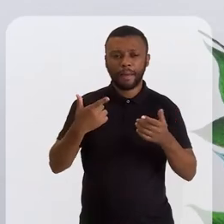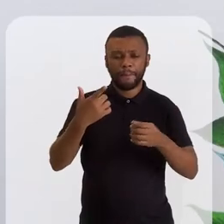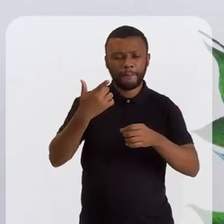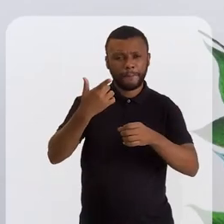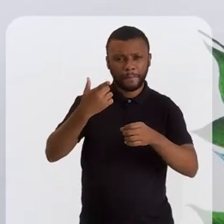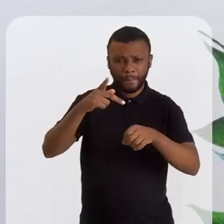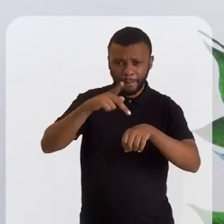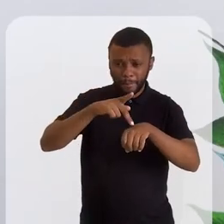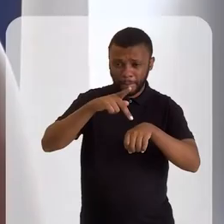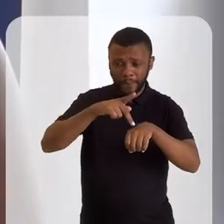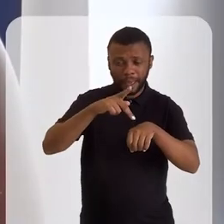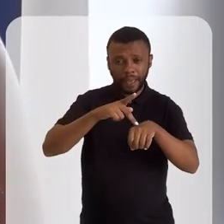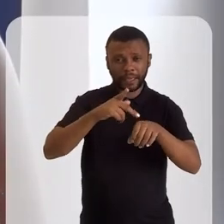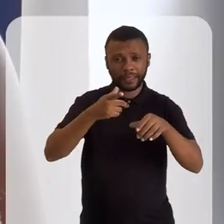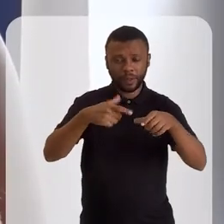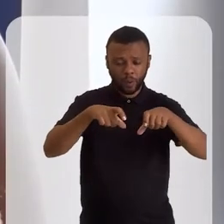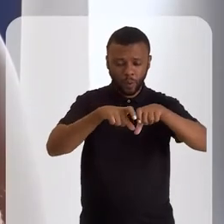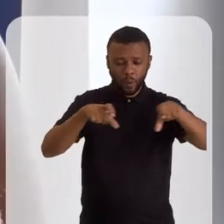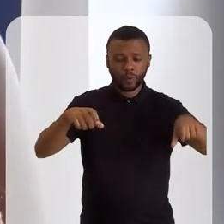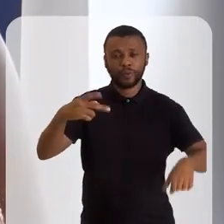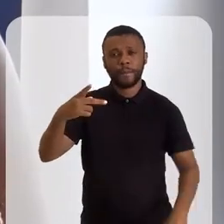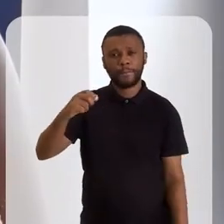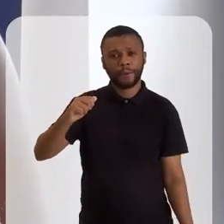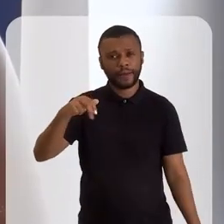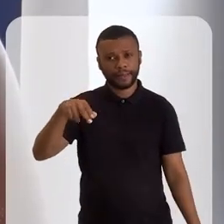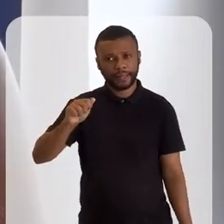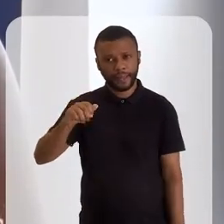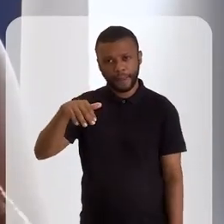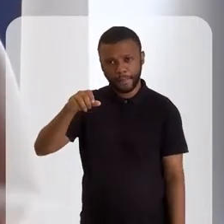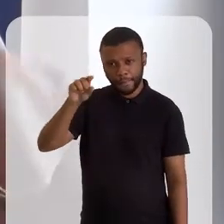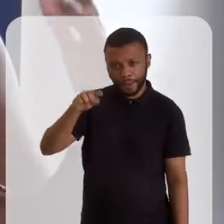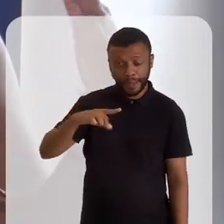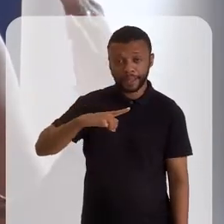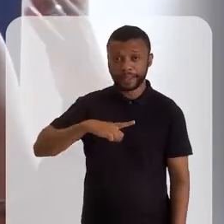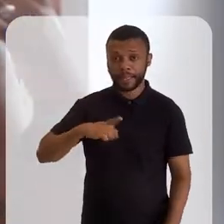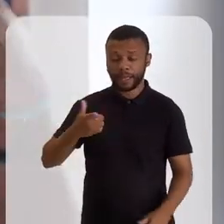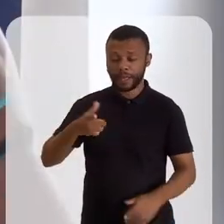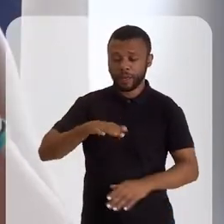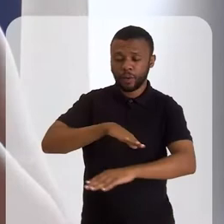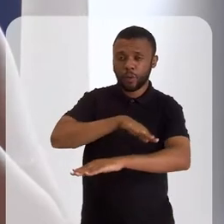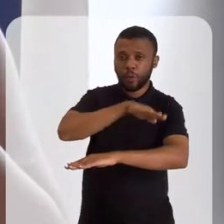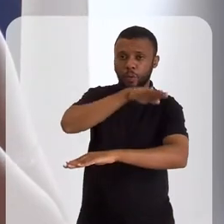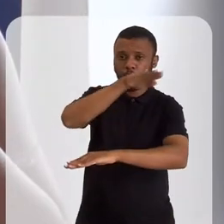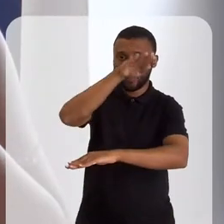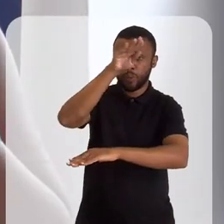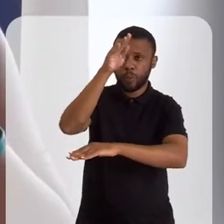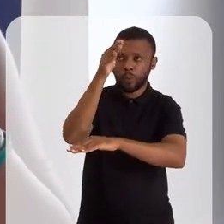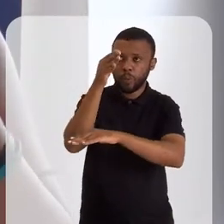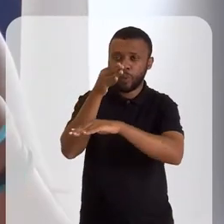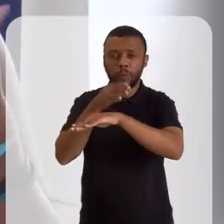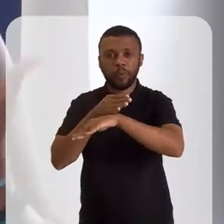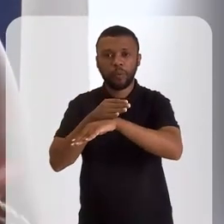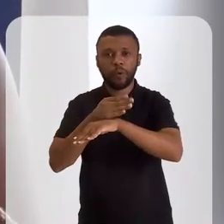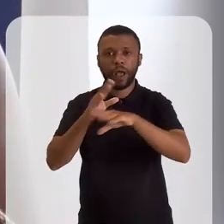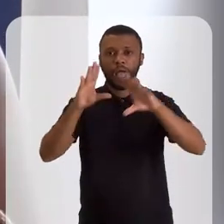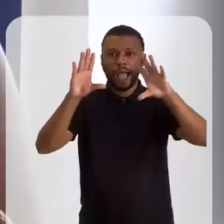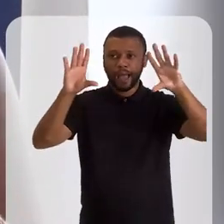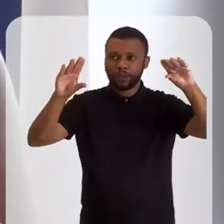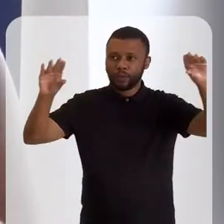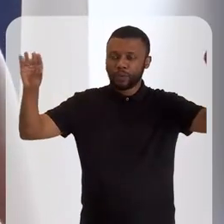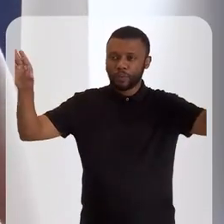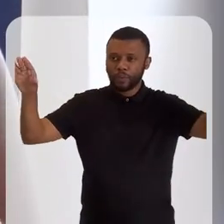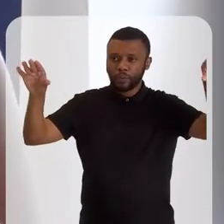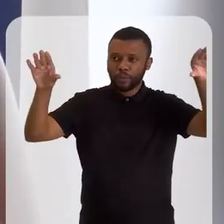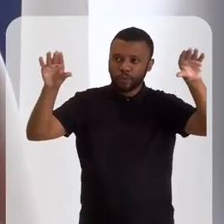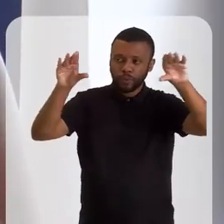No Panamá, ele se encontra no topo de uma montanha, as nuvens passam no meio. Então, também, respeitando